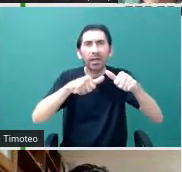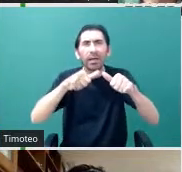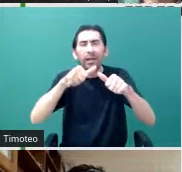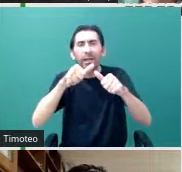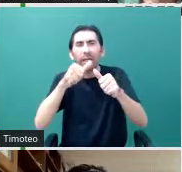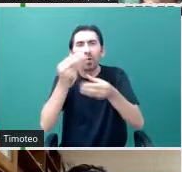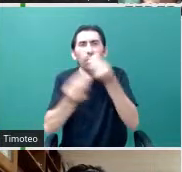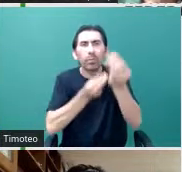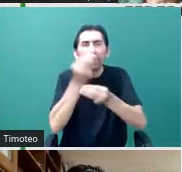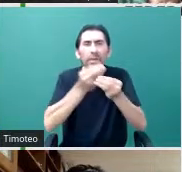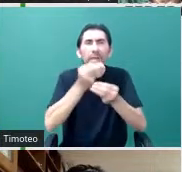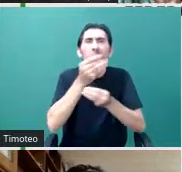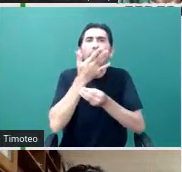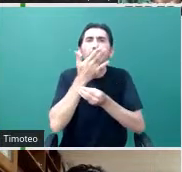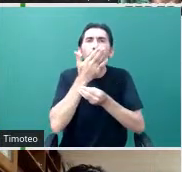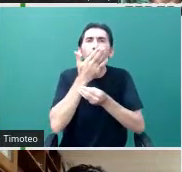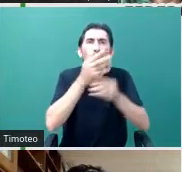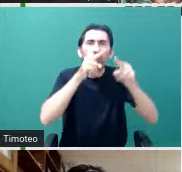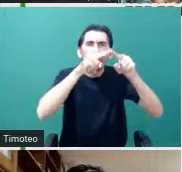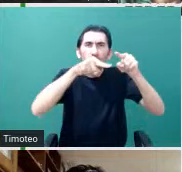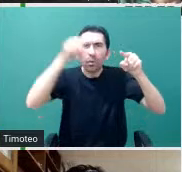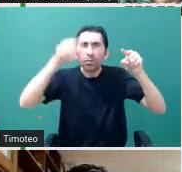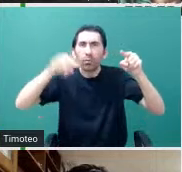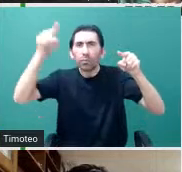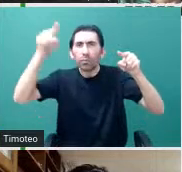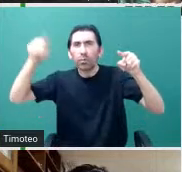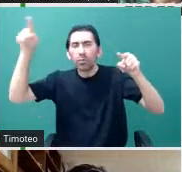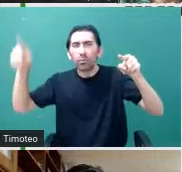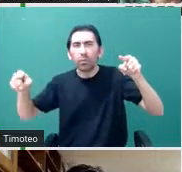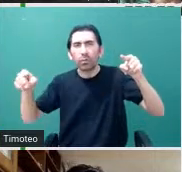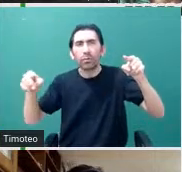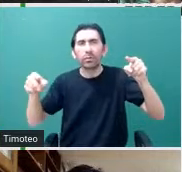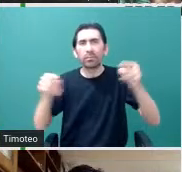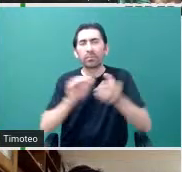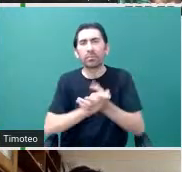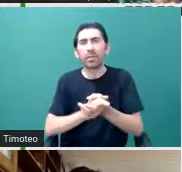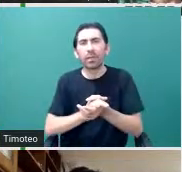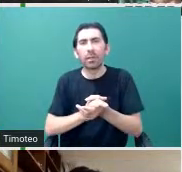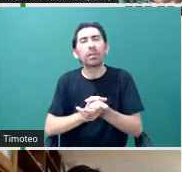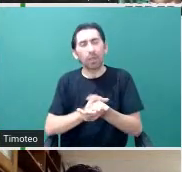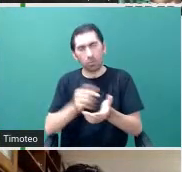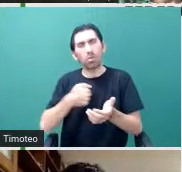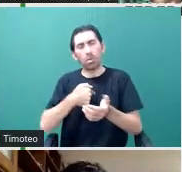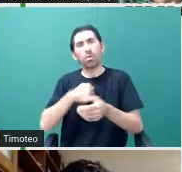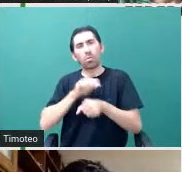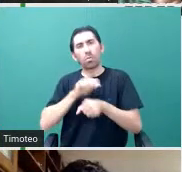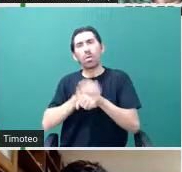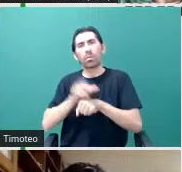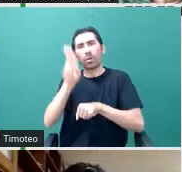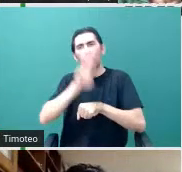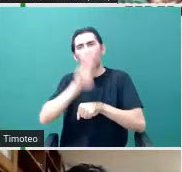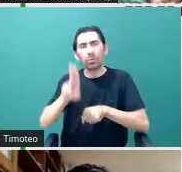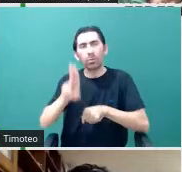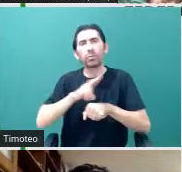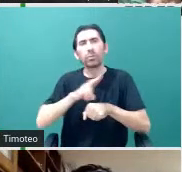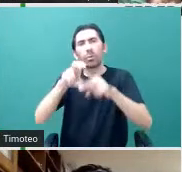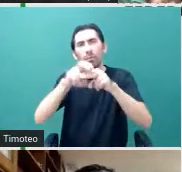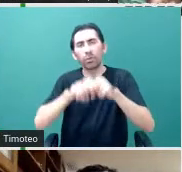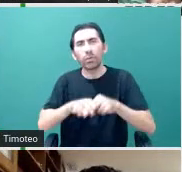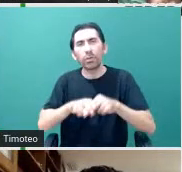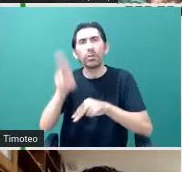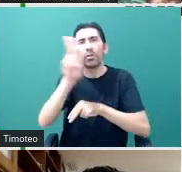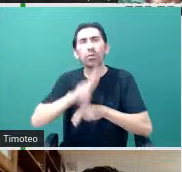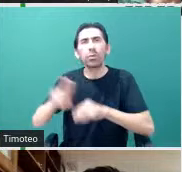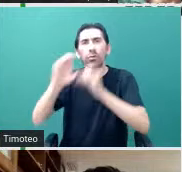de onda. Então, são as duas técnicas principais que eu uso. E, para fazer isso, a gente usa telescópios.